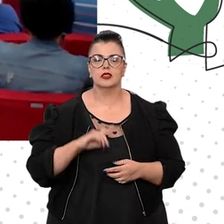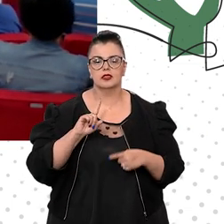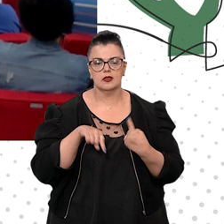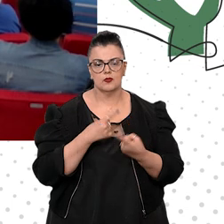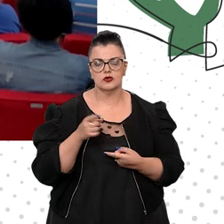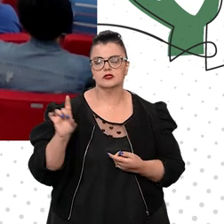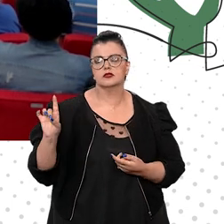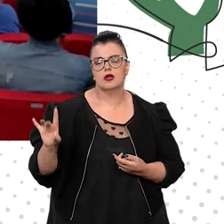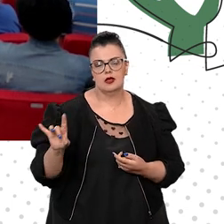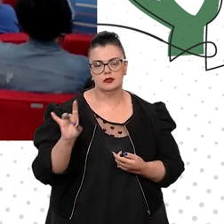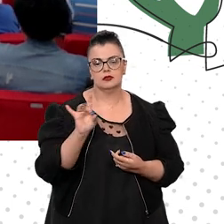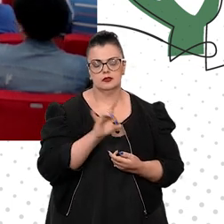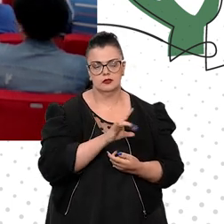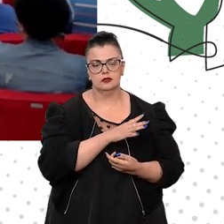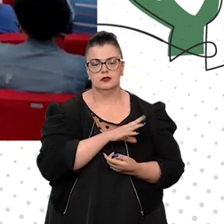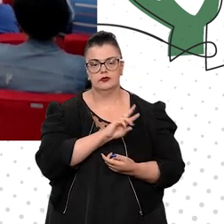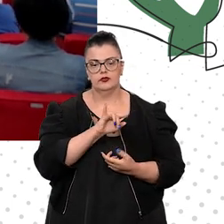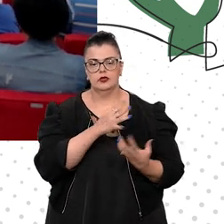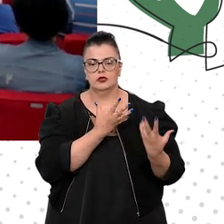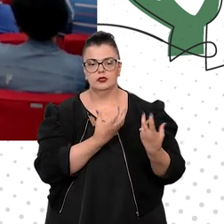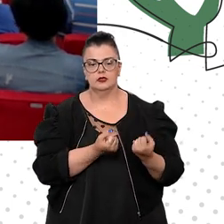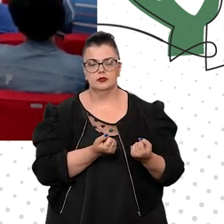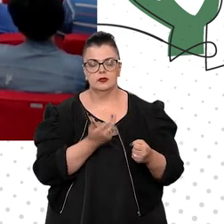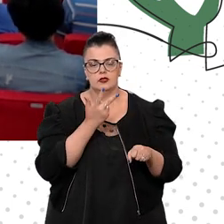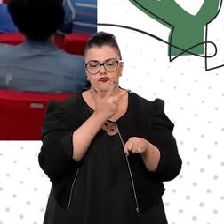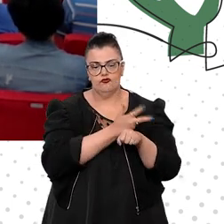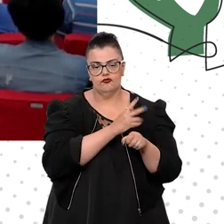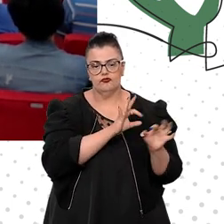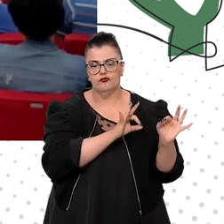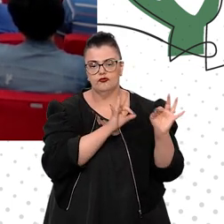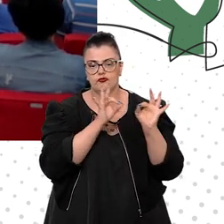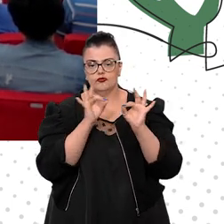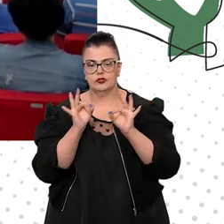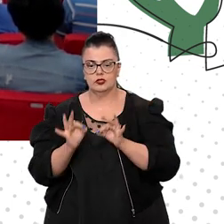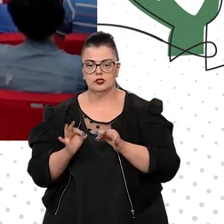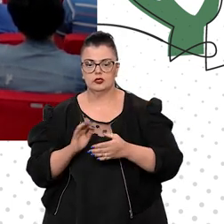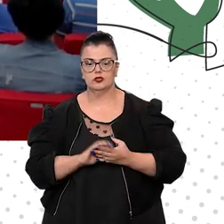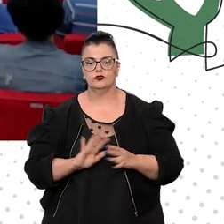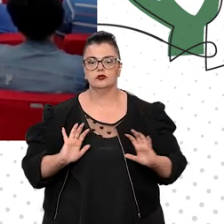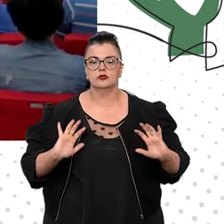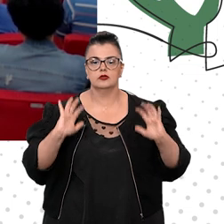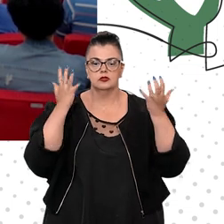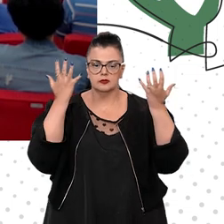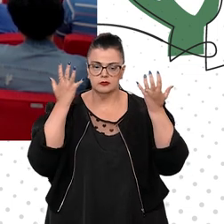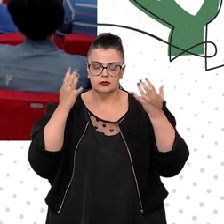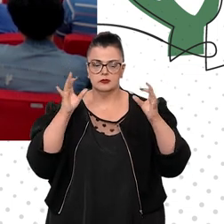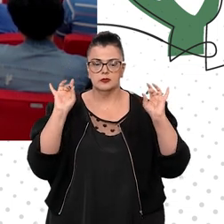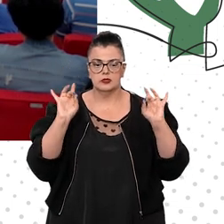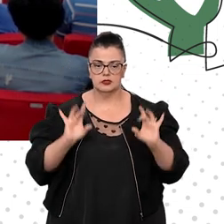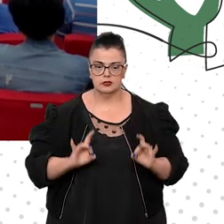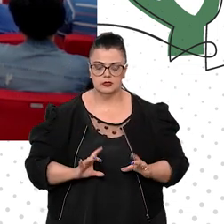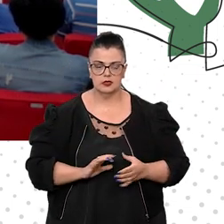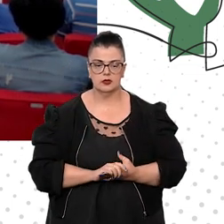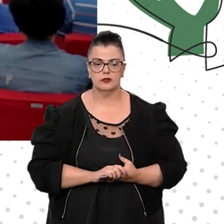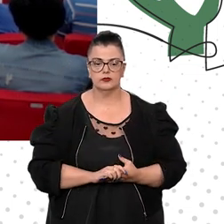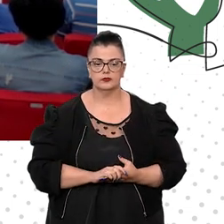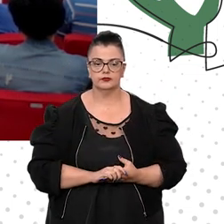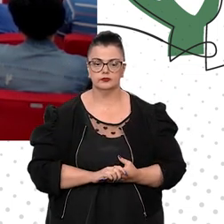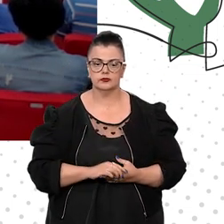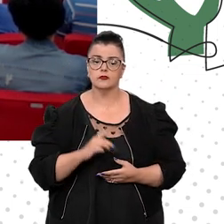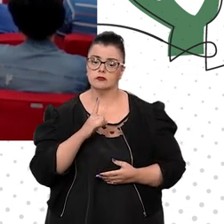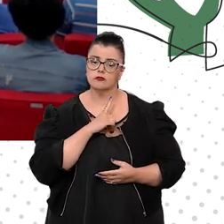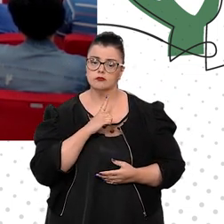receber um vídeo dessa solenidade. E algo que não está no programa, mas me